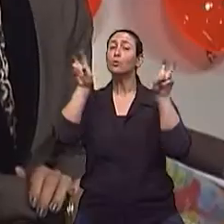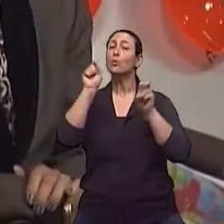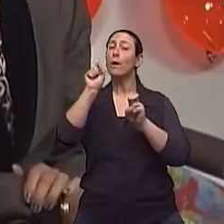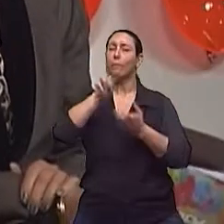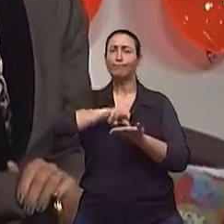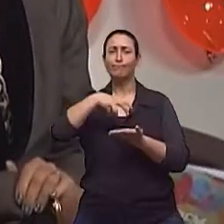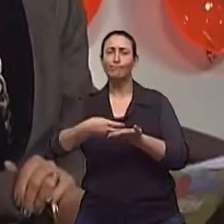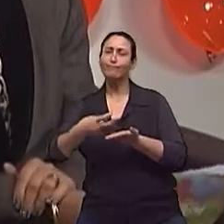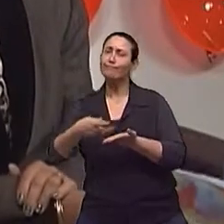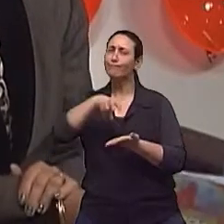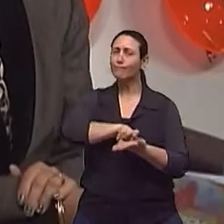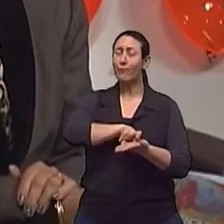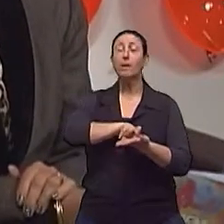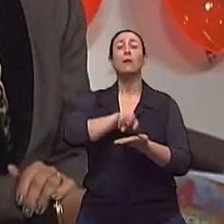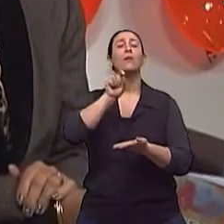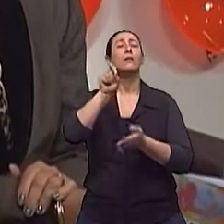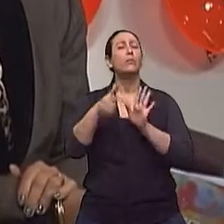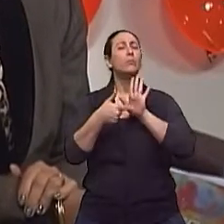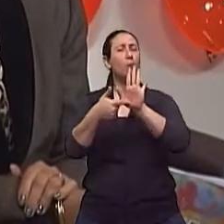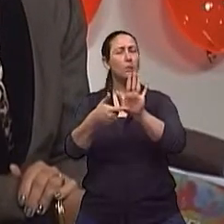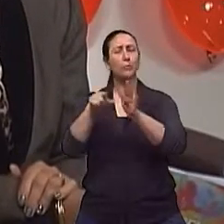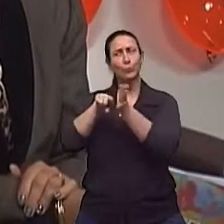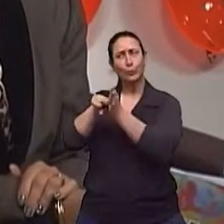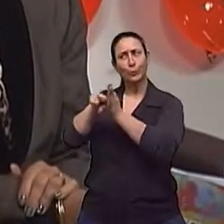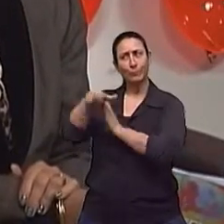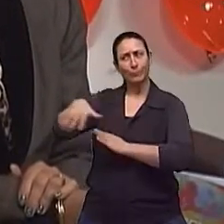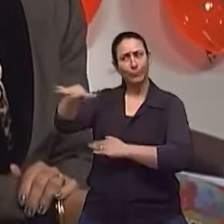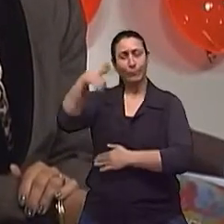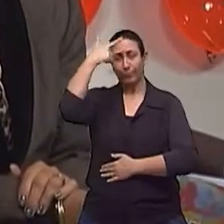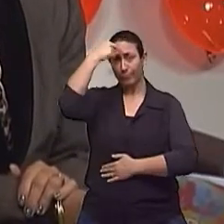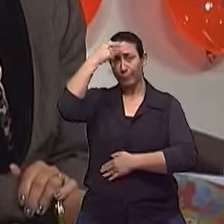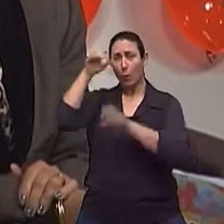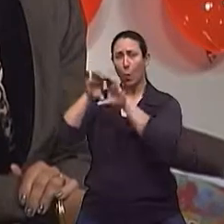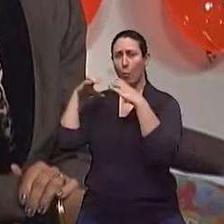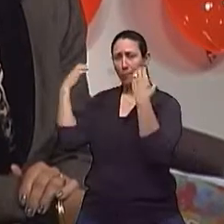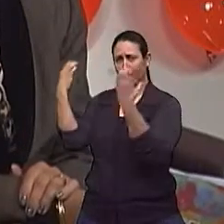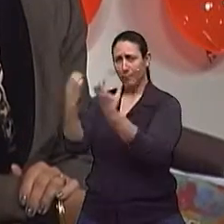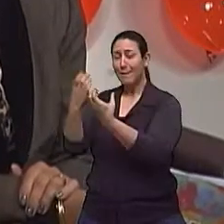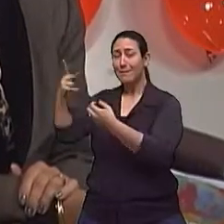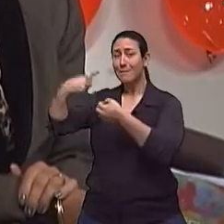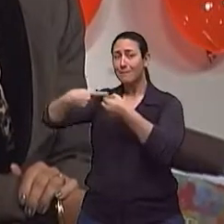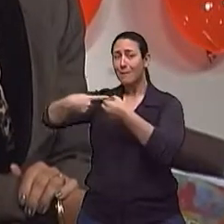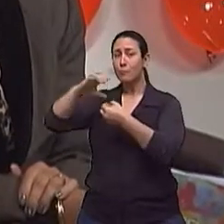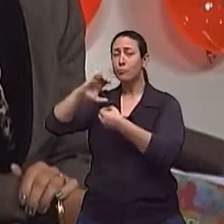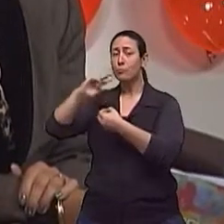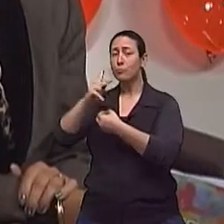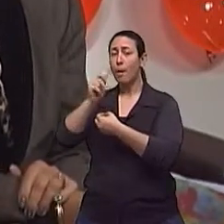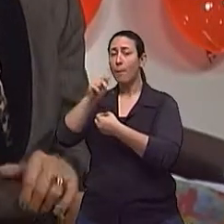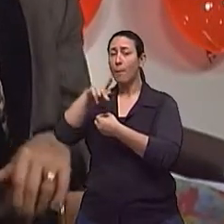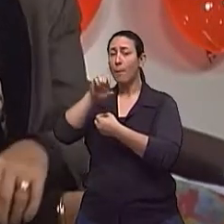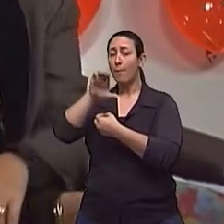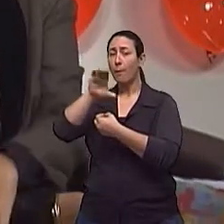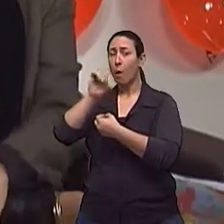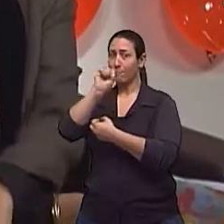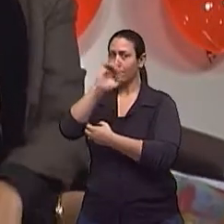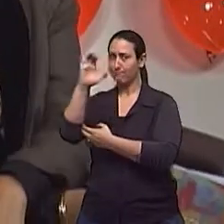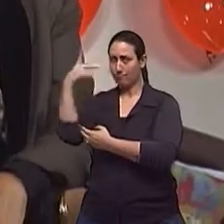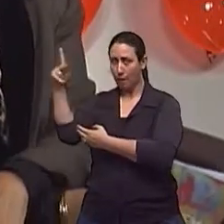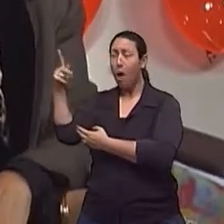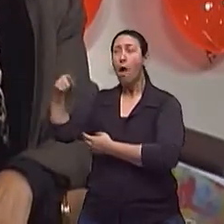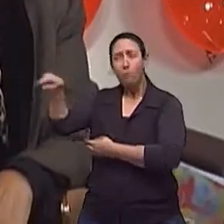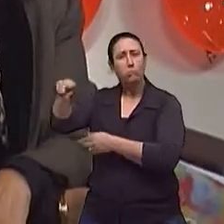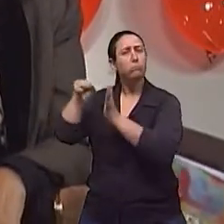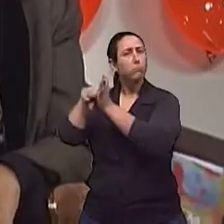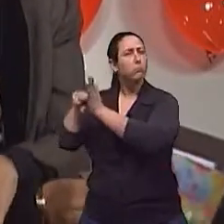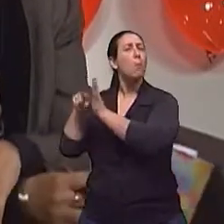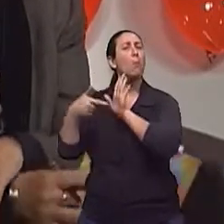Um estudo realizado pela Universidade Comunitária da região de Chapecó, em Santa Catarina, mostrou que cerca de